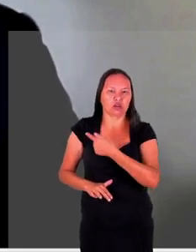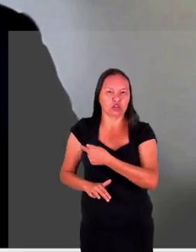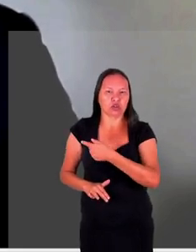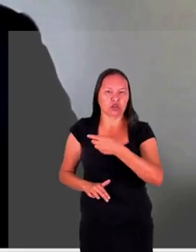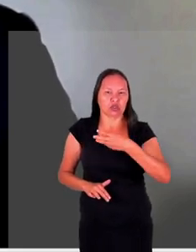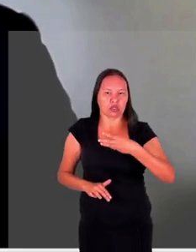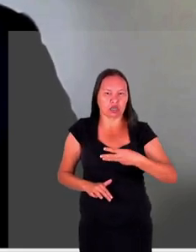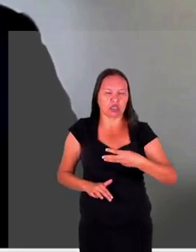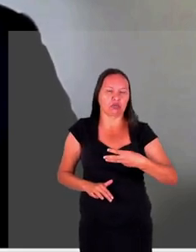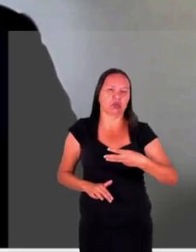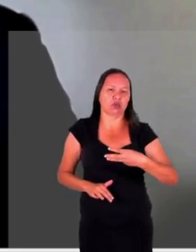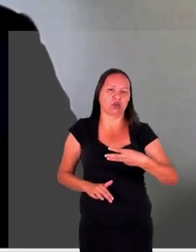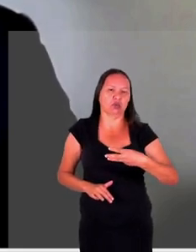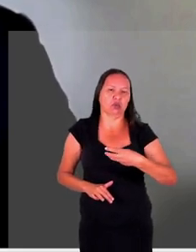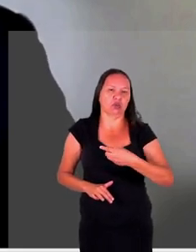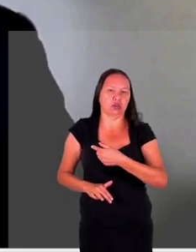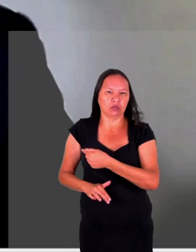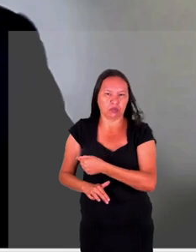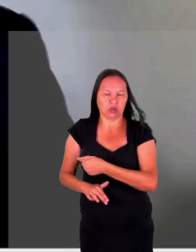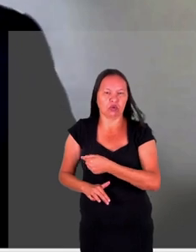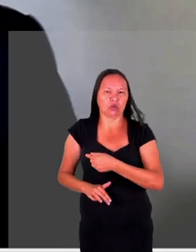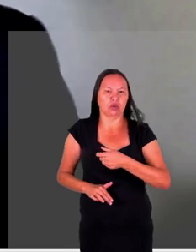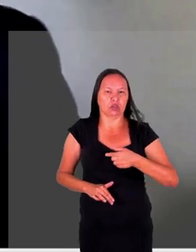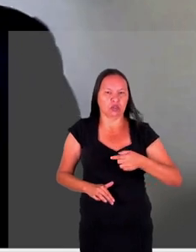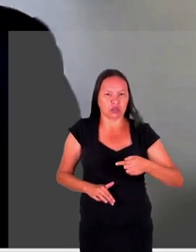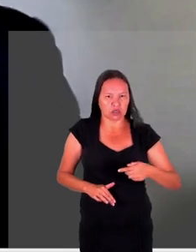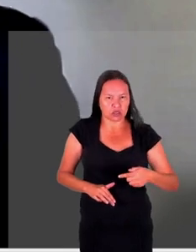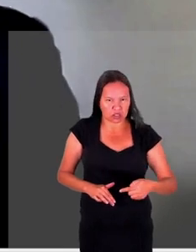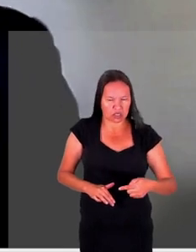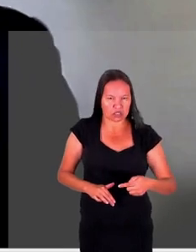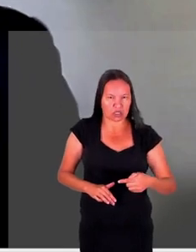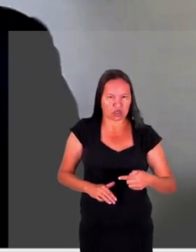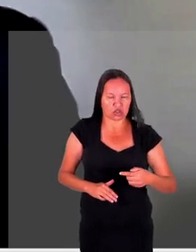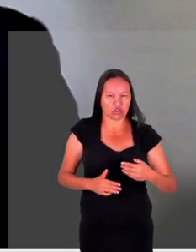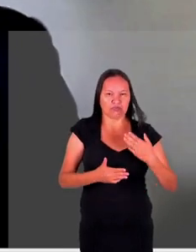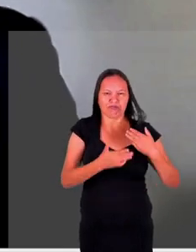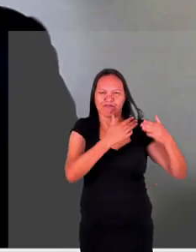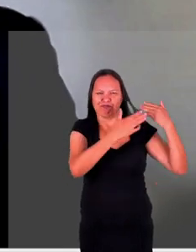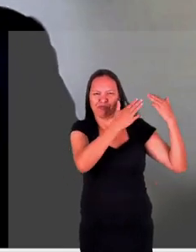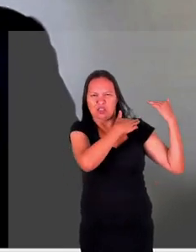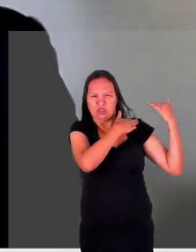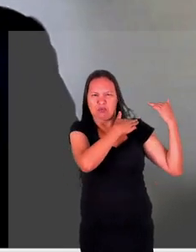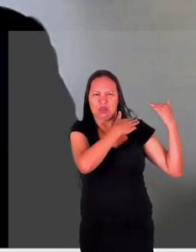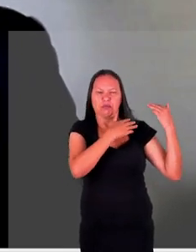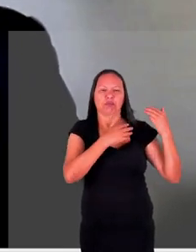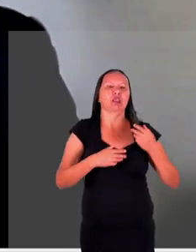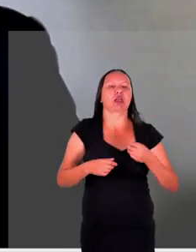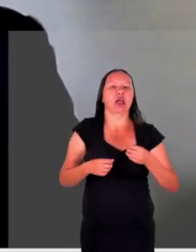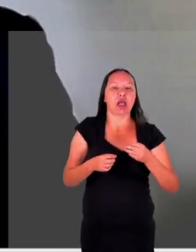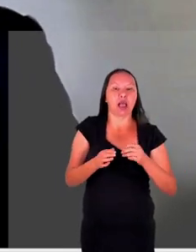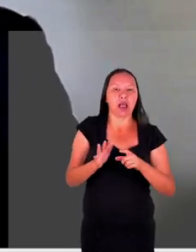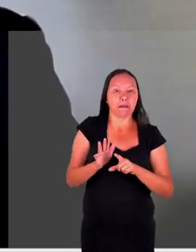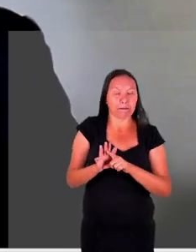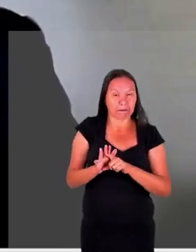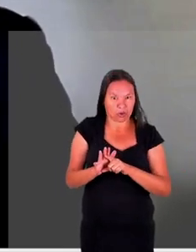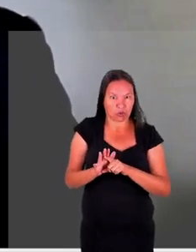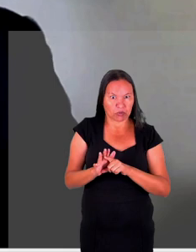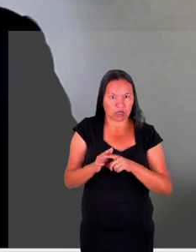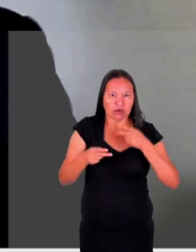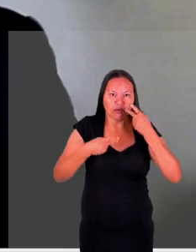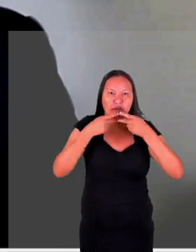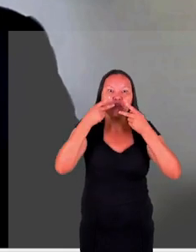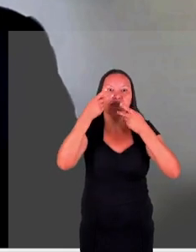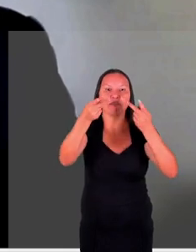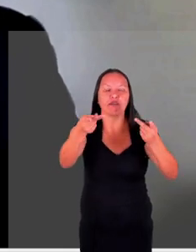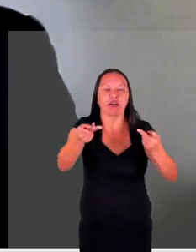2017 a lei de migração a própria lei de migração menciona entre as distintas figuras toda a